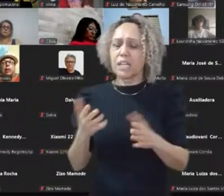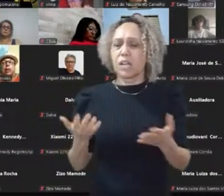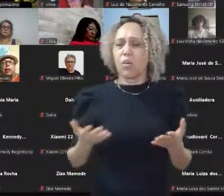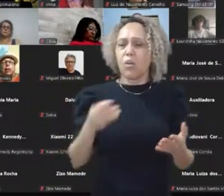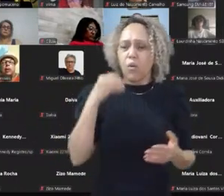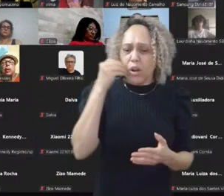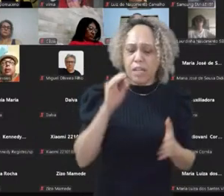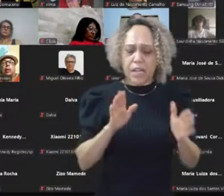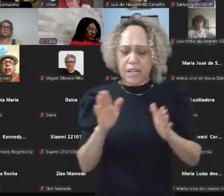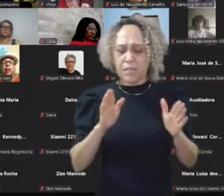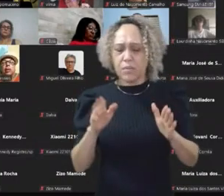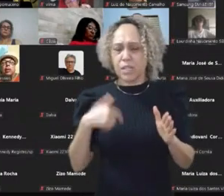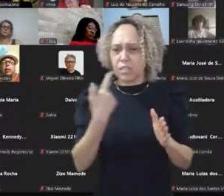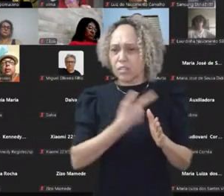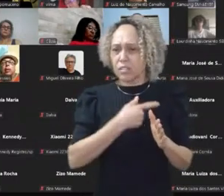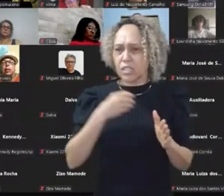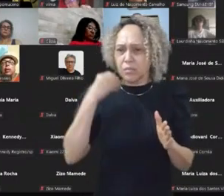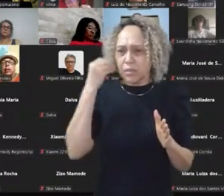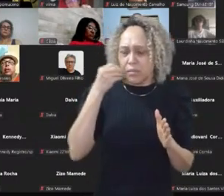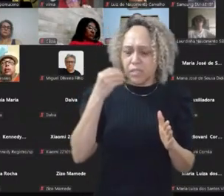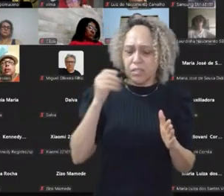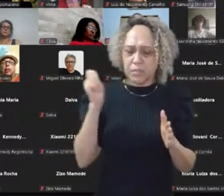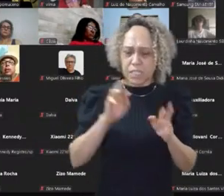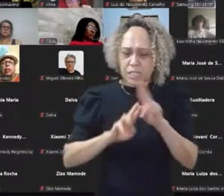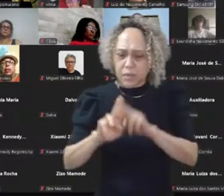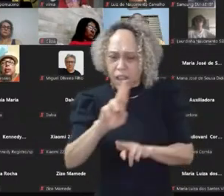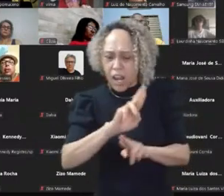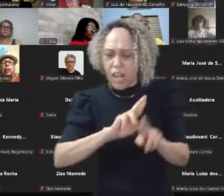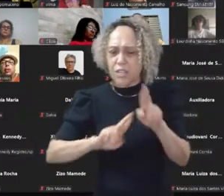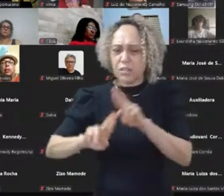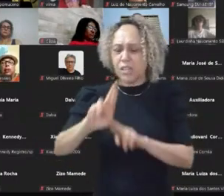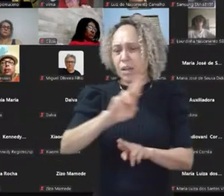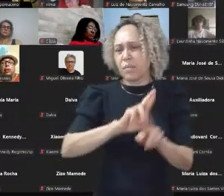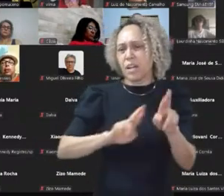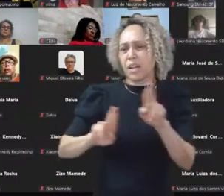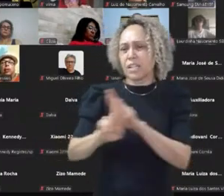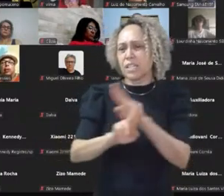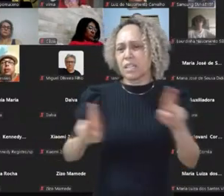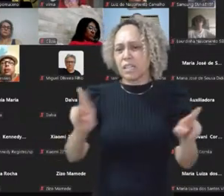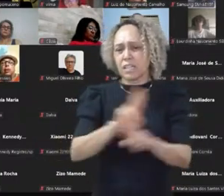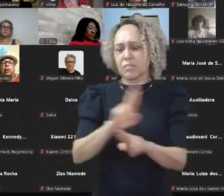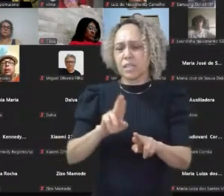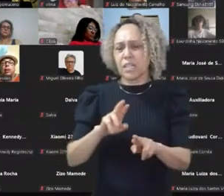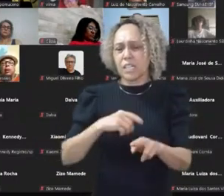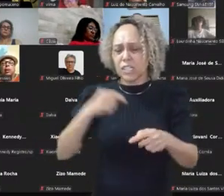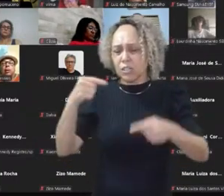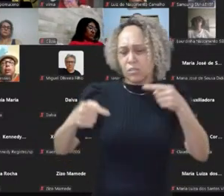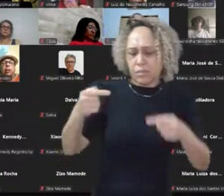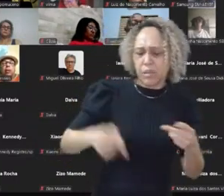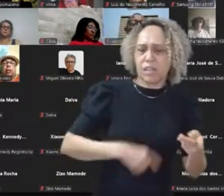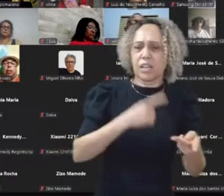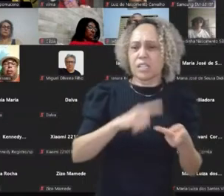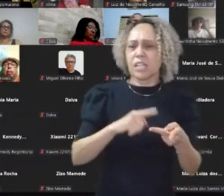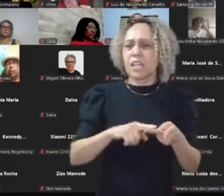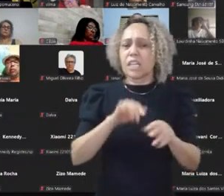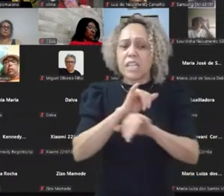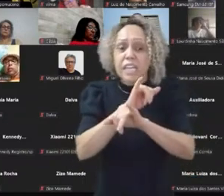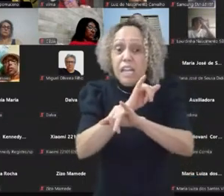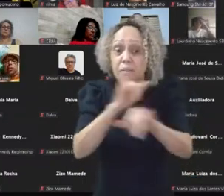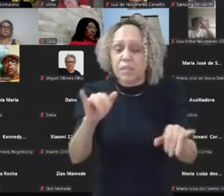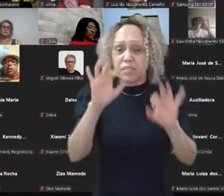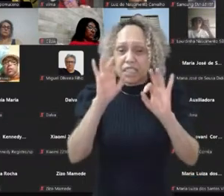nesse momento, que a gente precisa se relacionar mais, escutar mais, ter a mensagem certa, a causa, levantar a causa, se